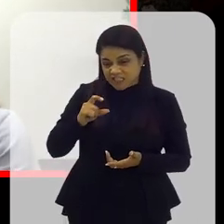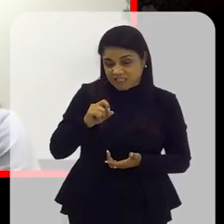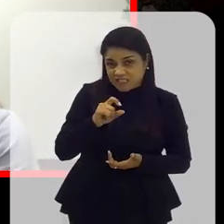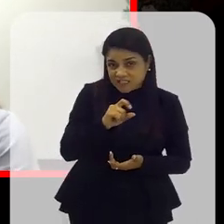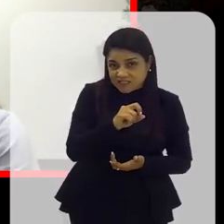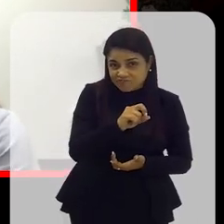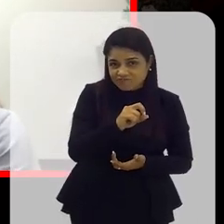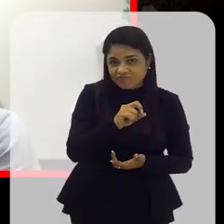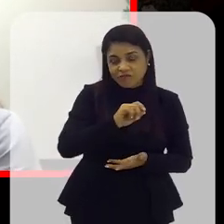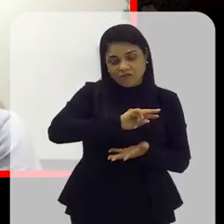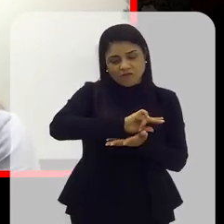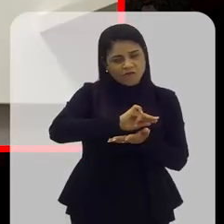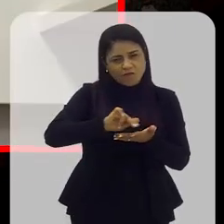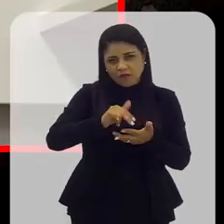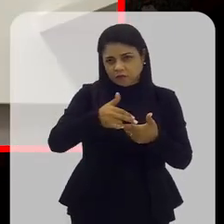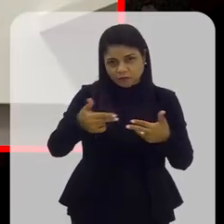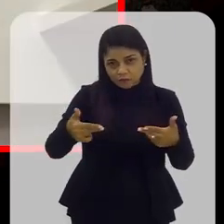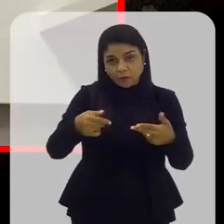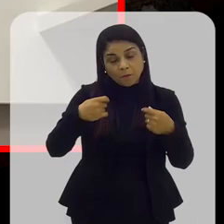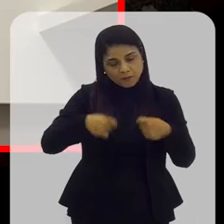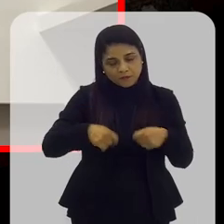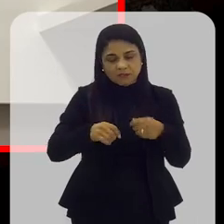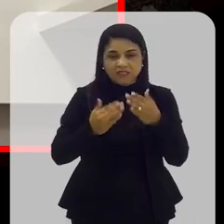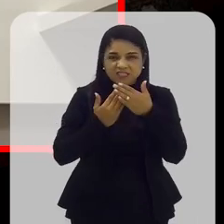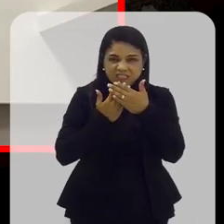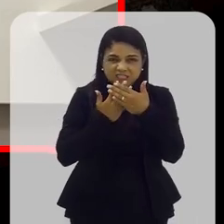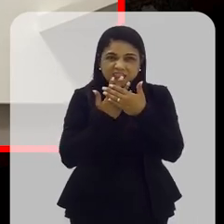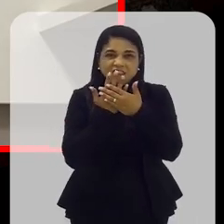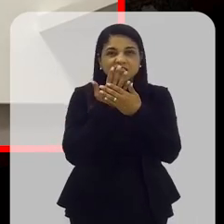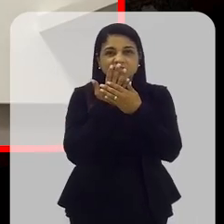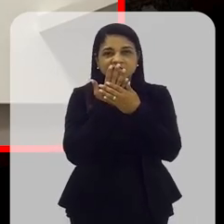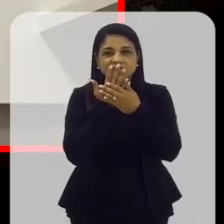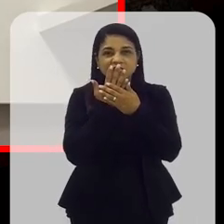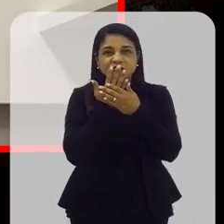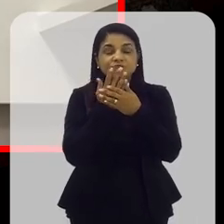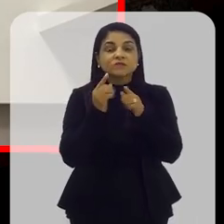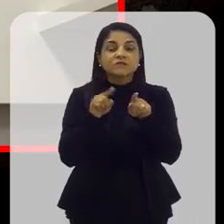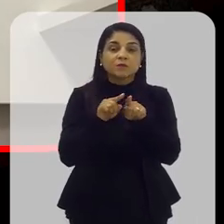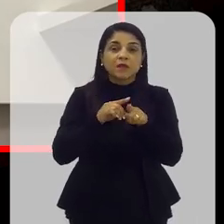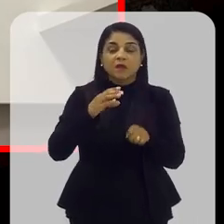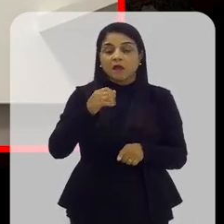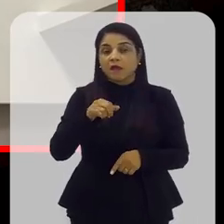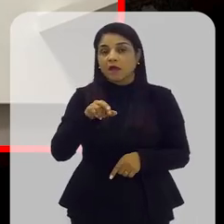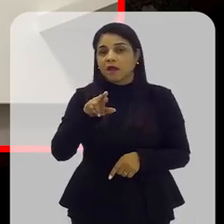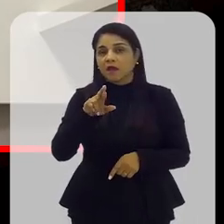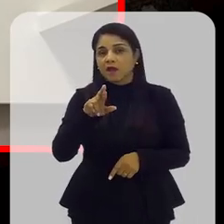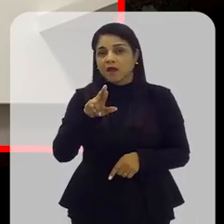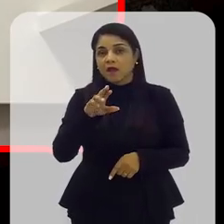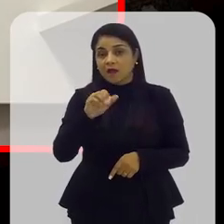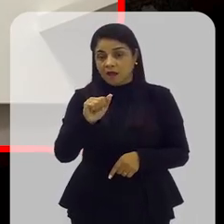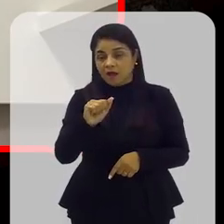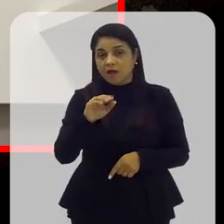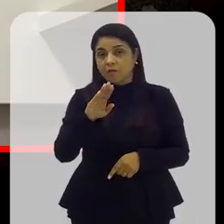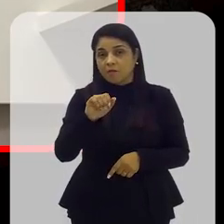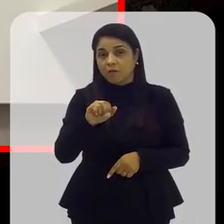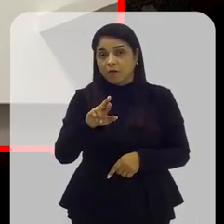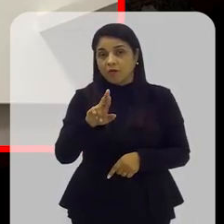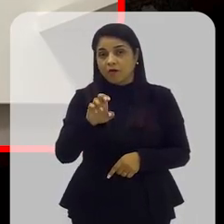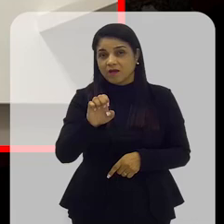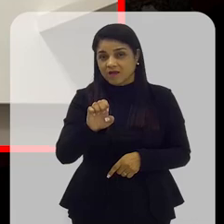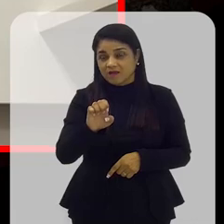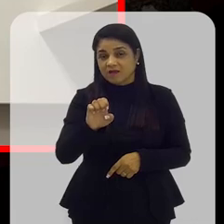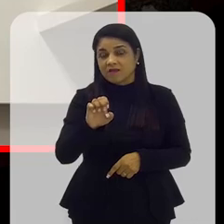gente precisa de diversos fatores. A gente precisa do dente, a gente precisa do carboidrato, que essa bactéria